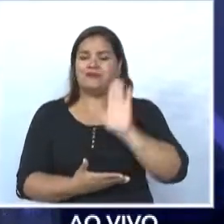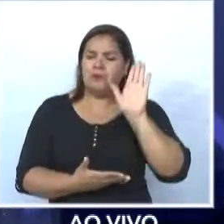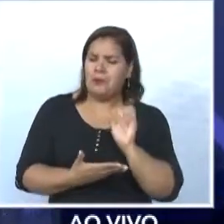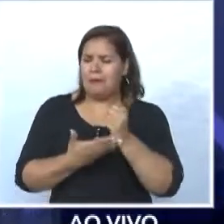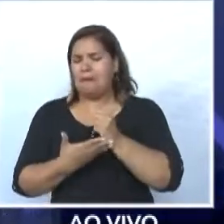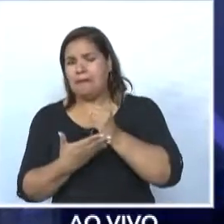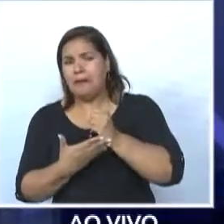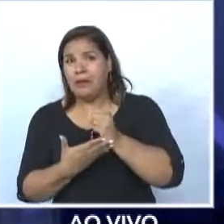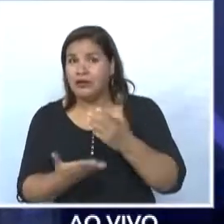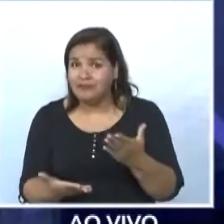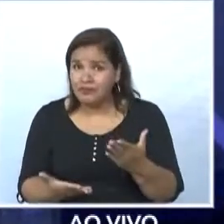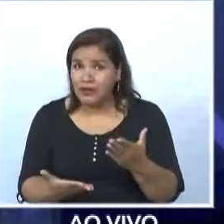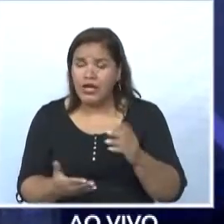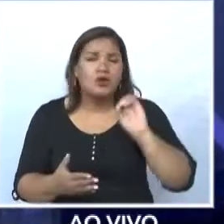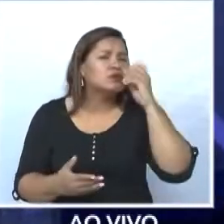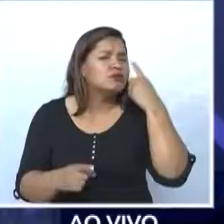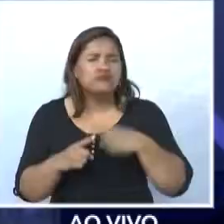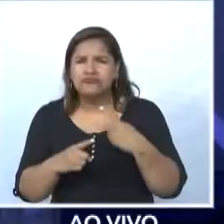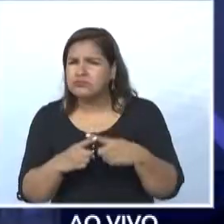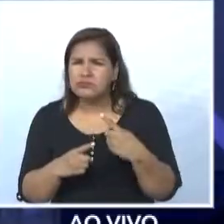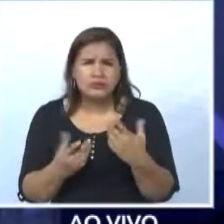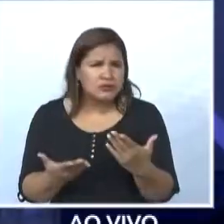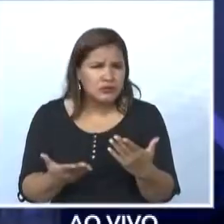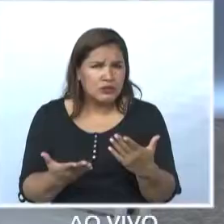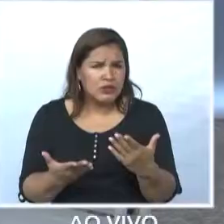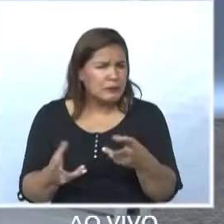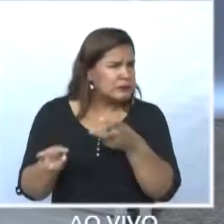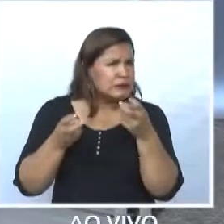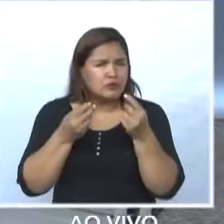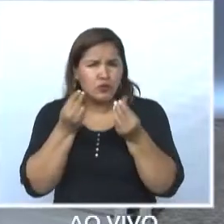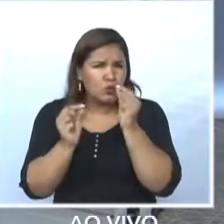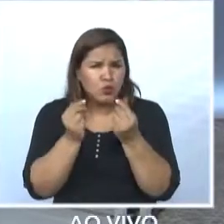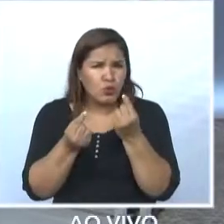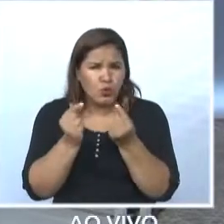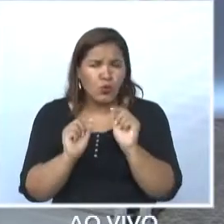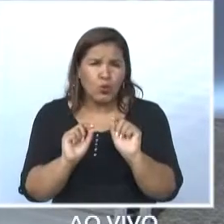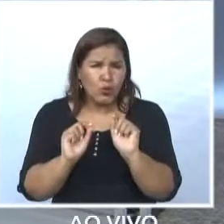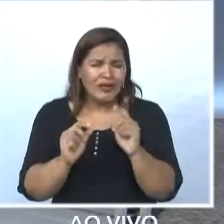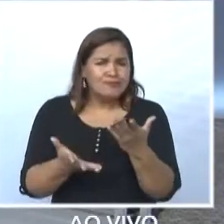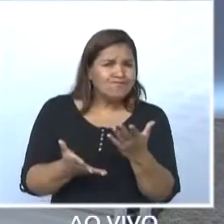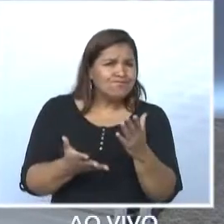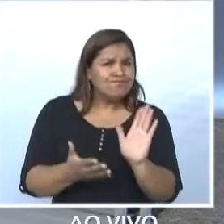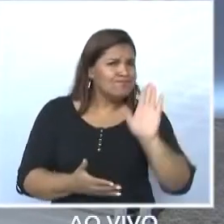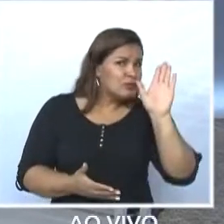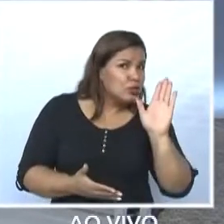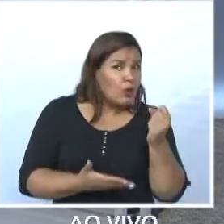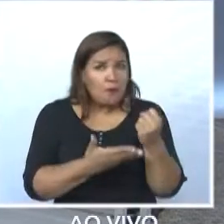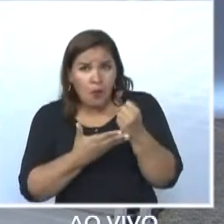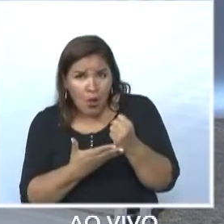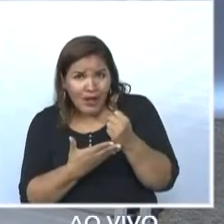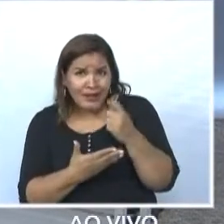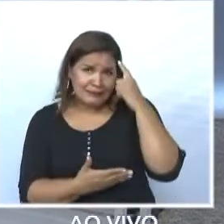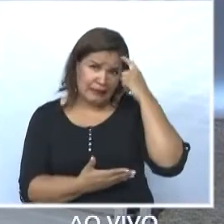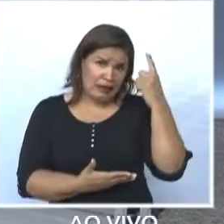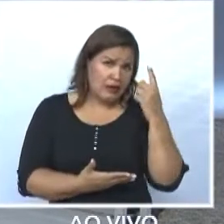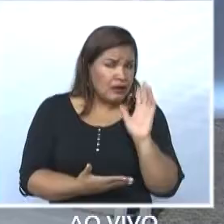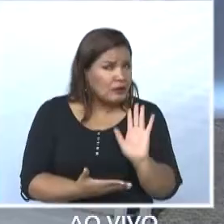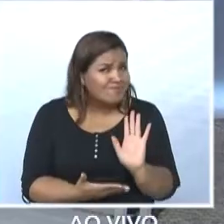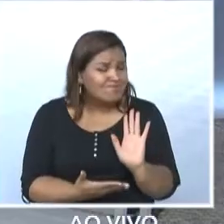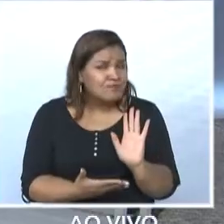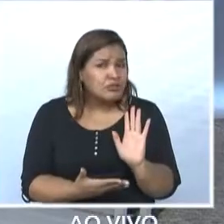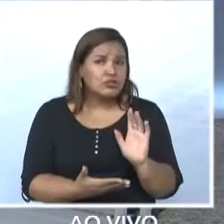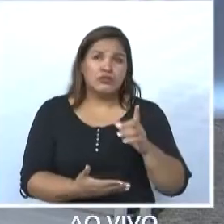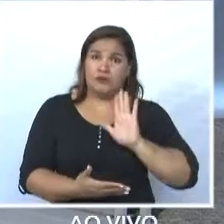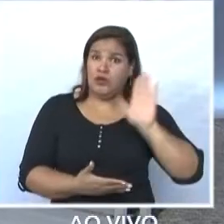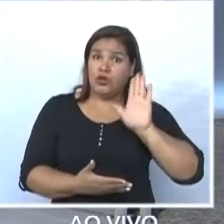aconteceu por que na sua visão? Você acha que os outros candidatos acabaram não apoiando as suas ideias? São candidatos que também tiveram bastante votos porque a